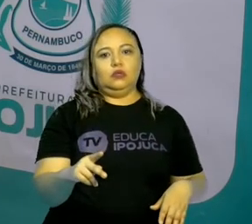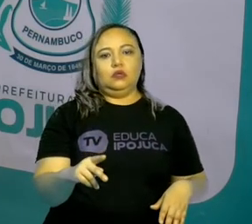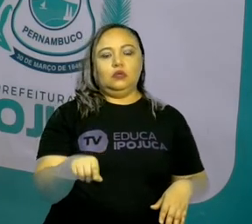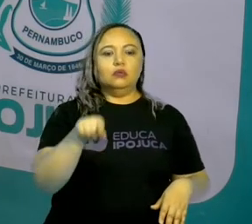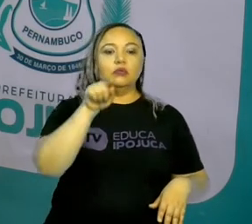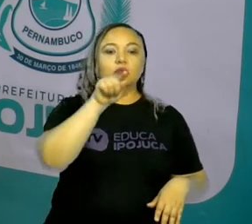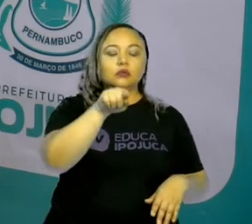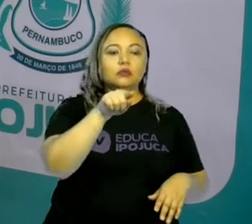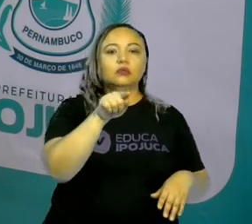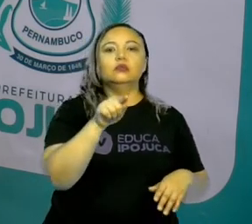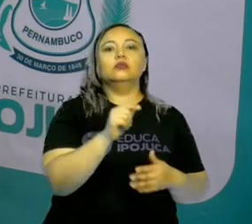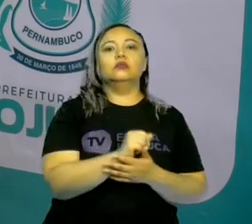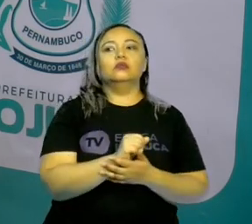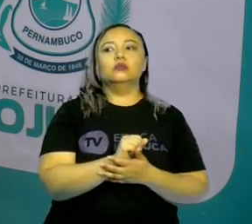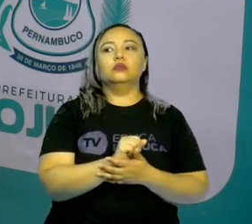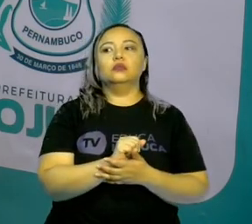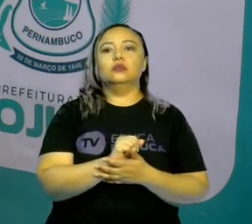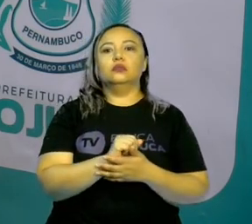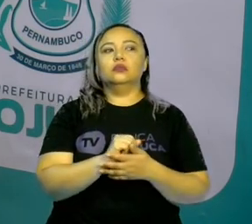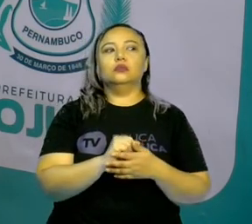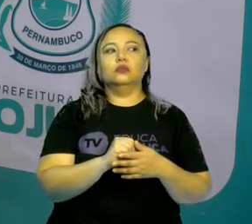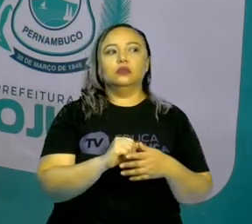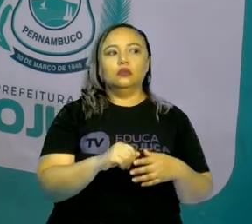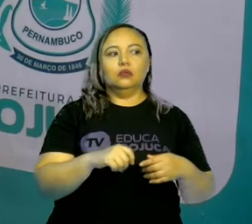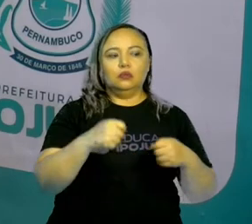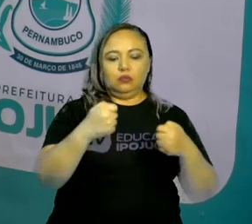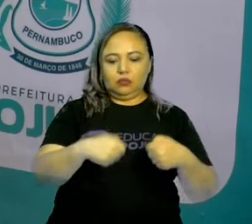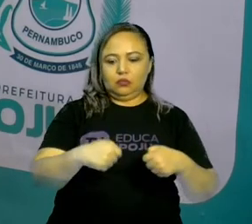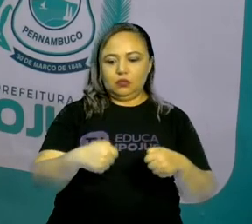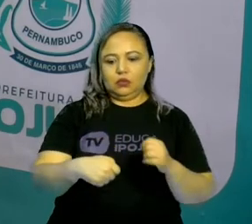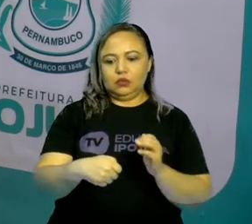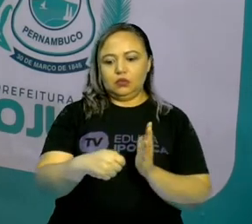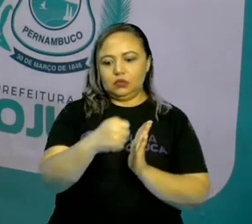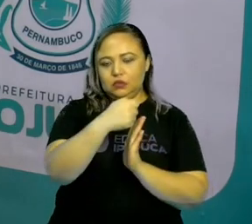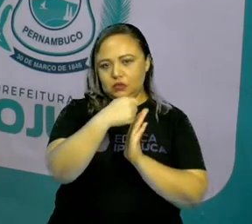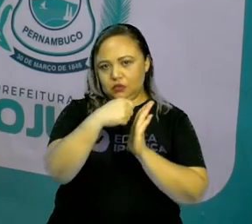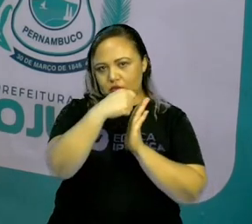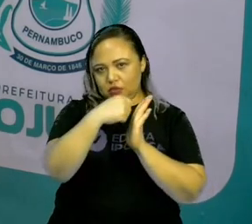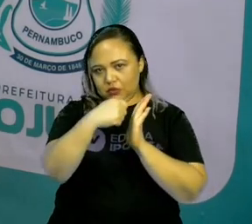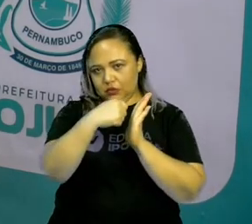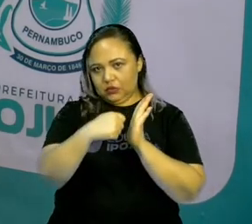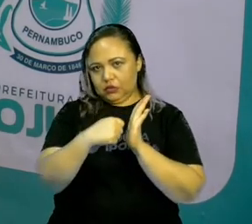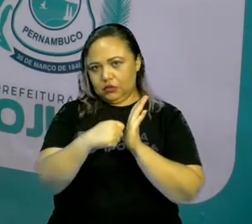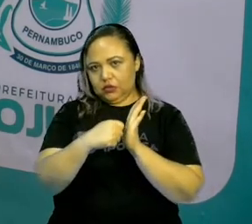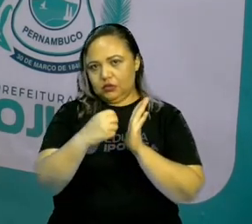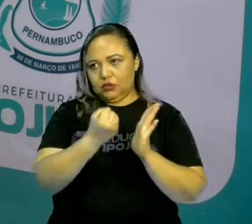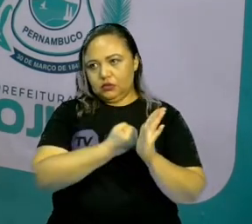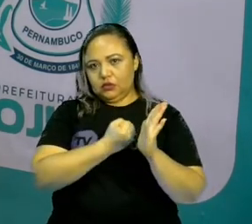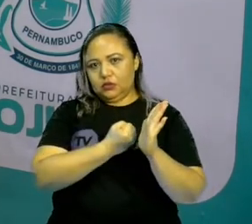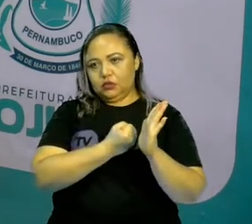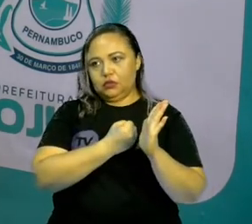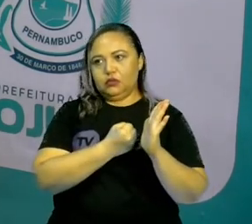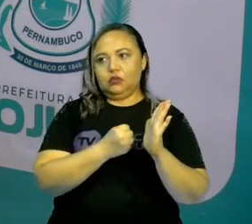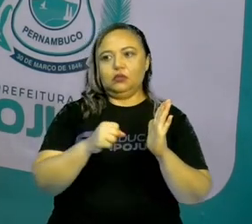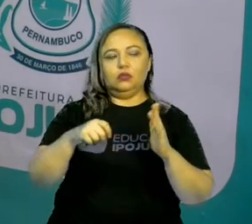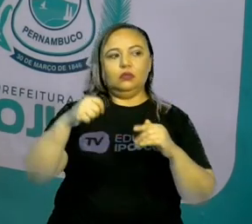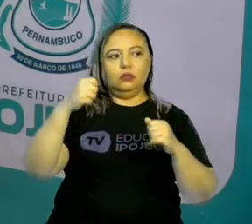que você precisa escrever os números? Será que você